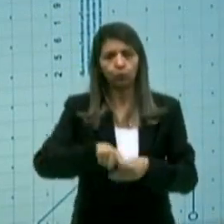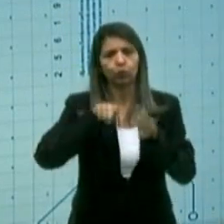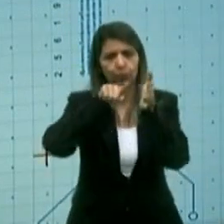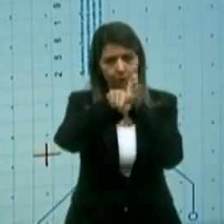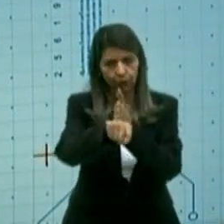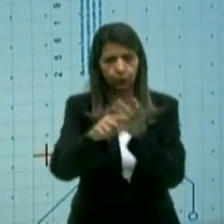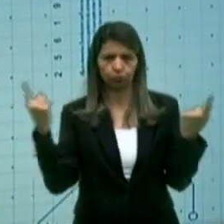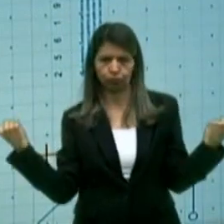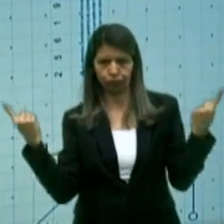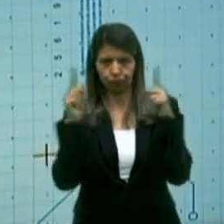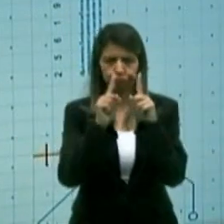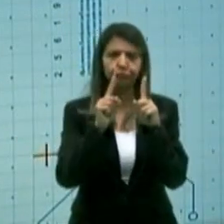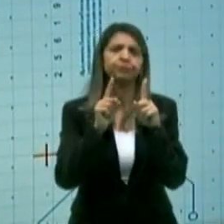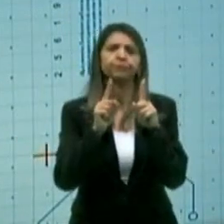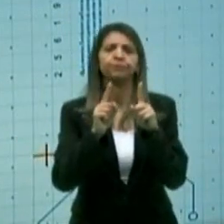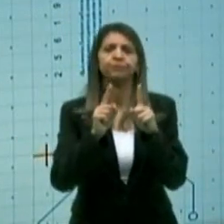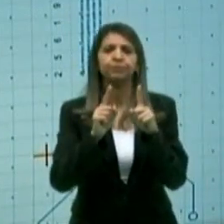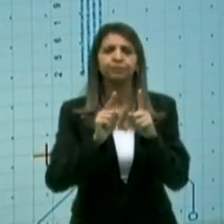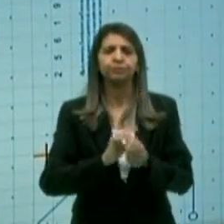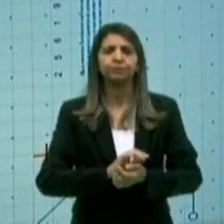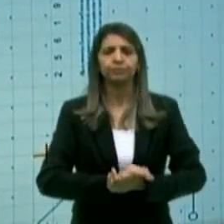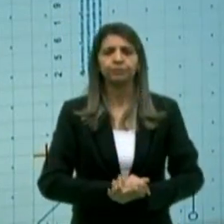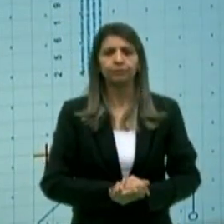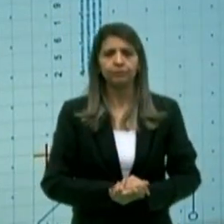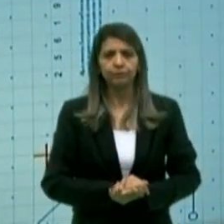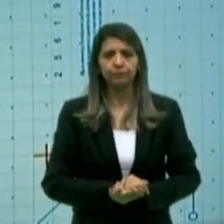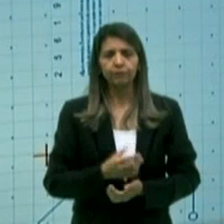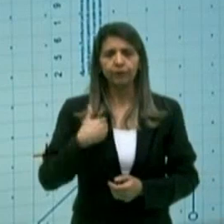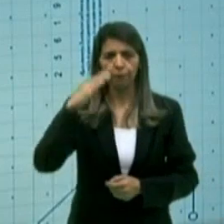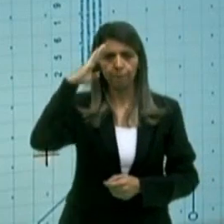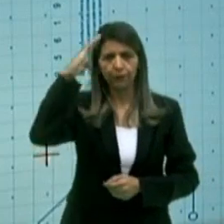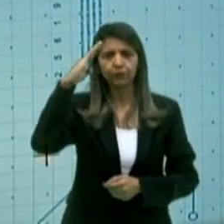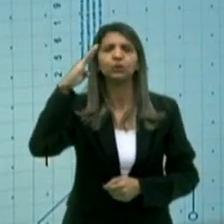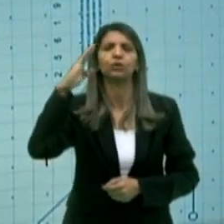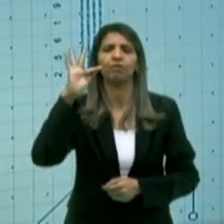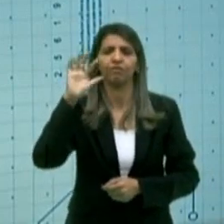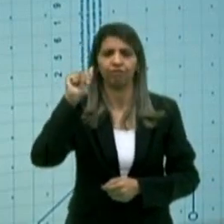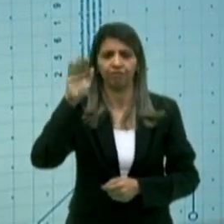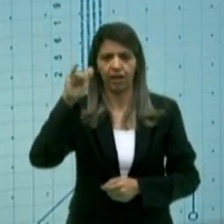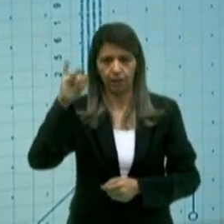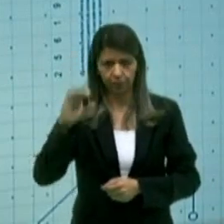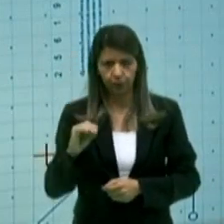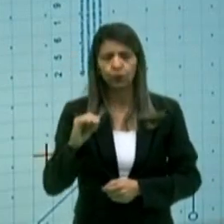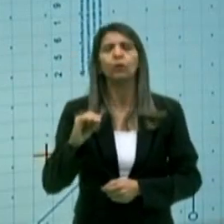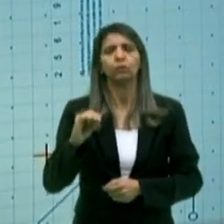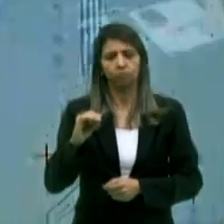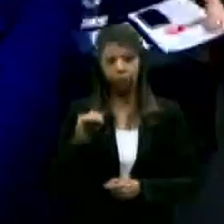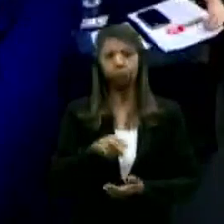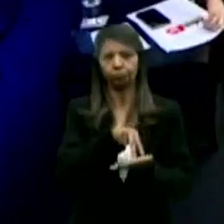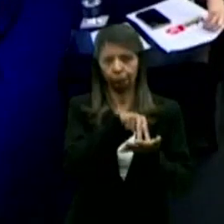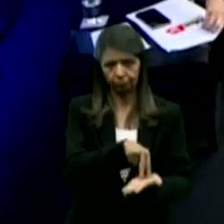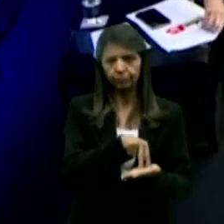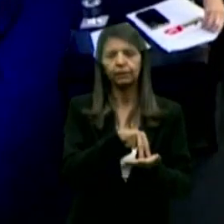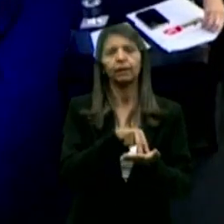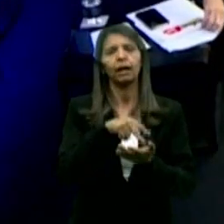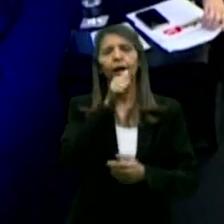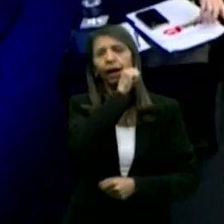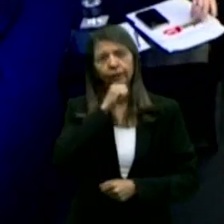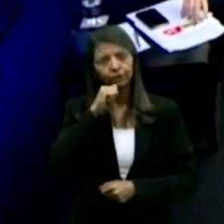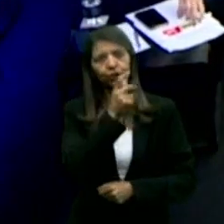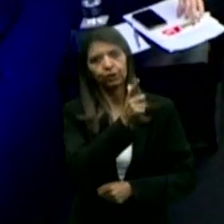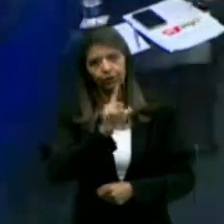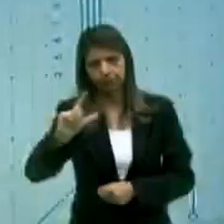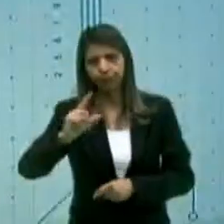próximo embate aqui. O Major Fábio é quem vai fazer agora a pergunta. Adjane Simplício pode retornar ao lugar dela. O